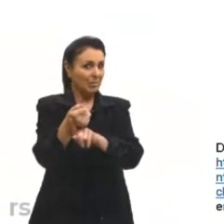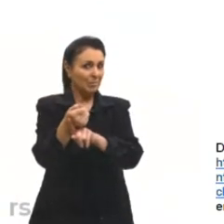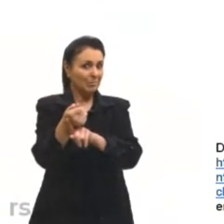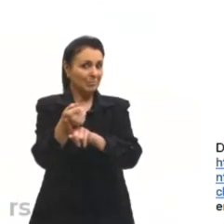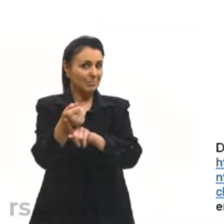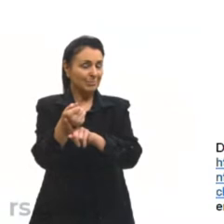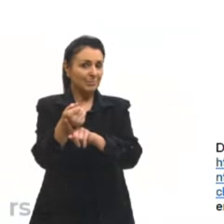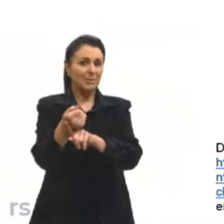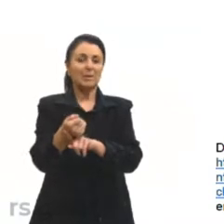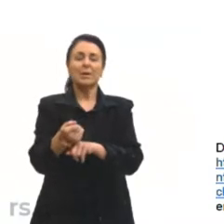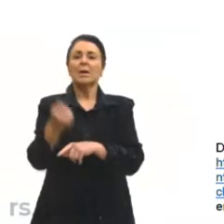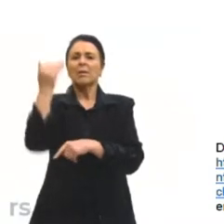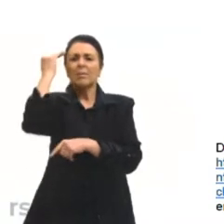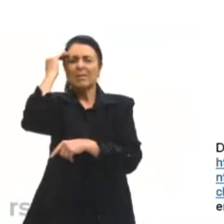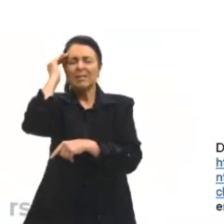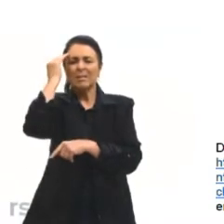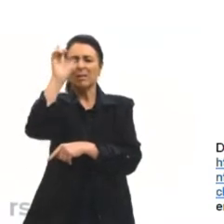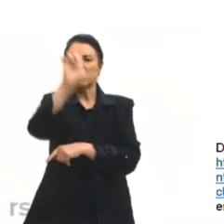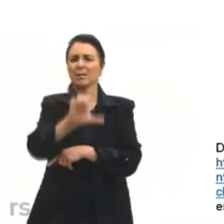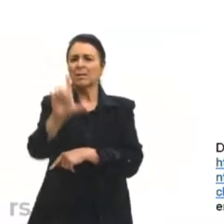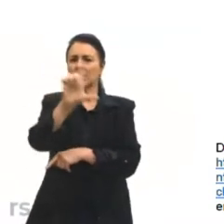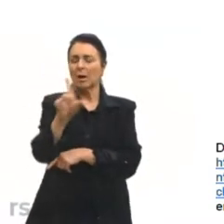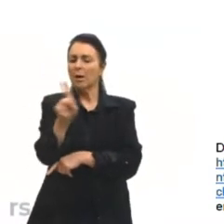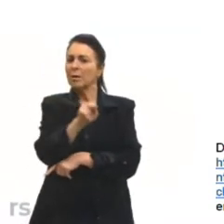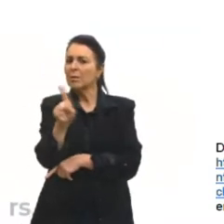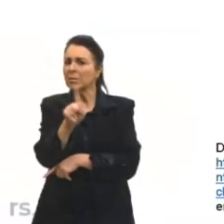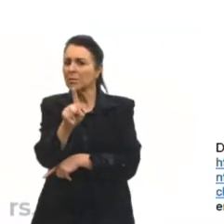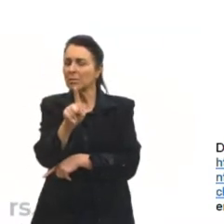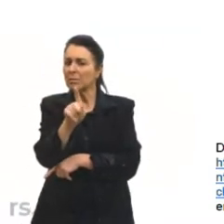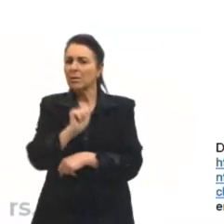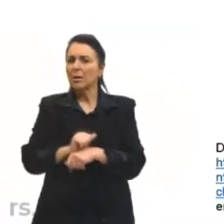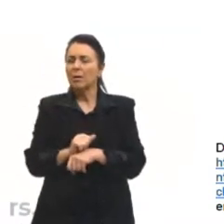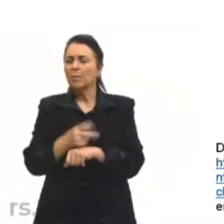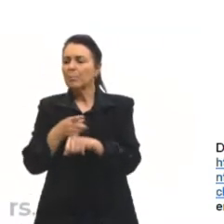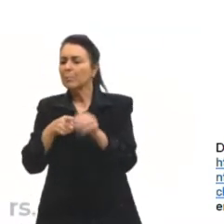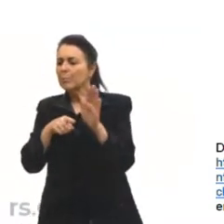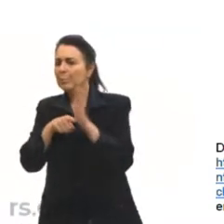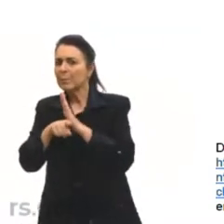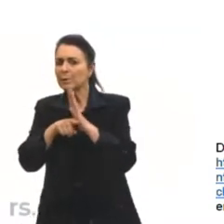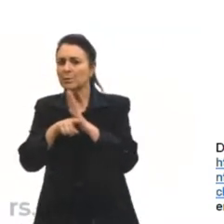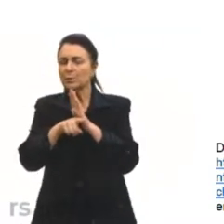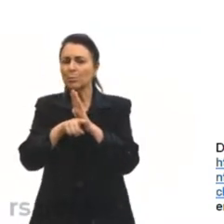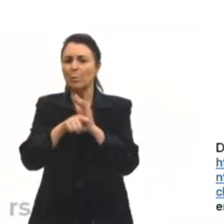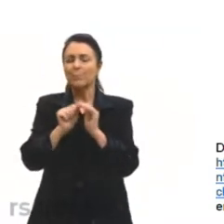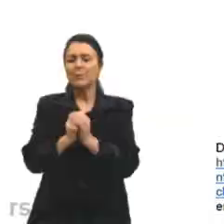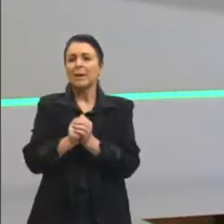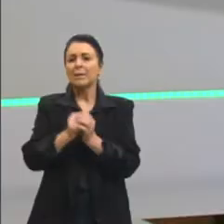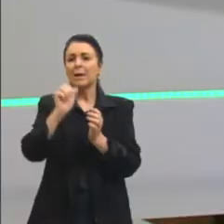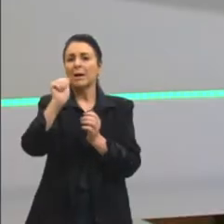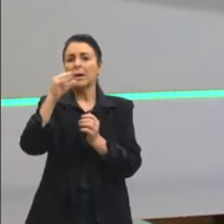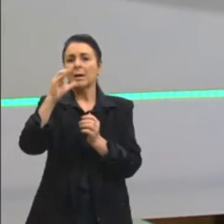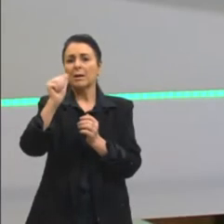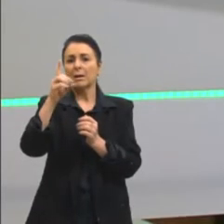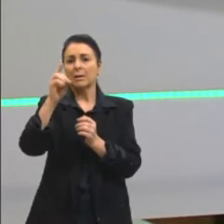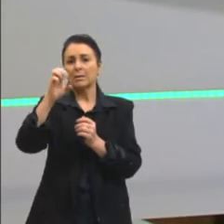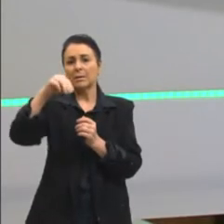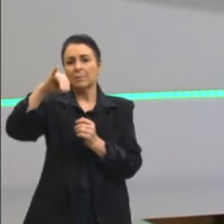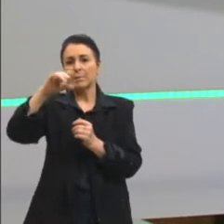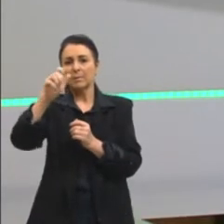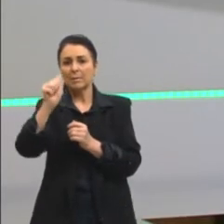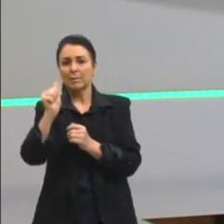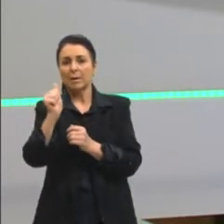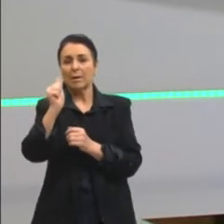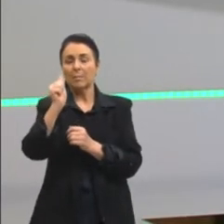Para poder entender o que é literatura, eu fui atrás da Academia Brasileira de Arte. A gente fala